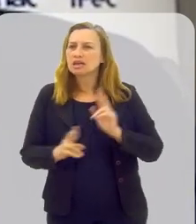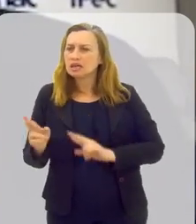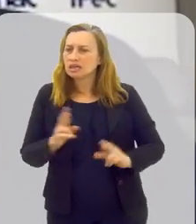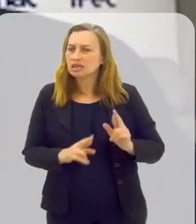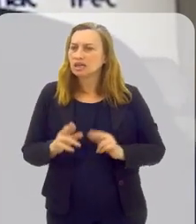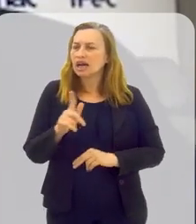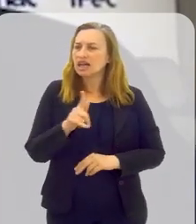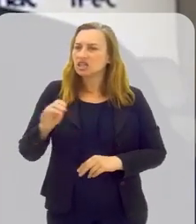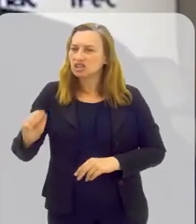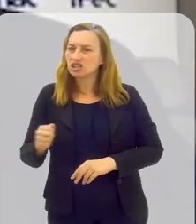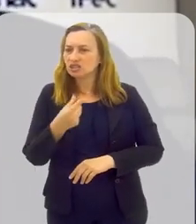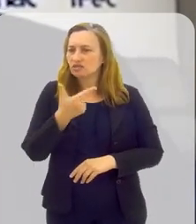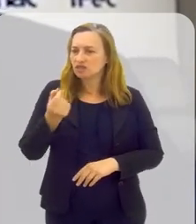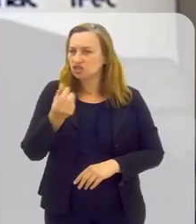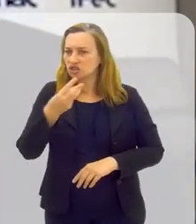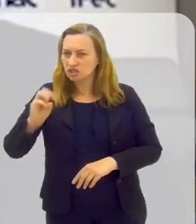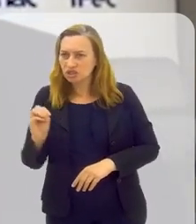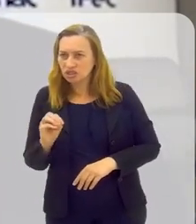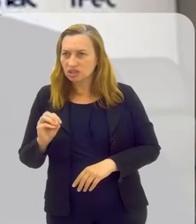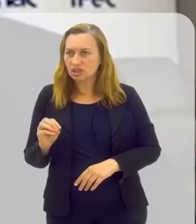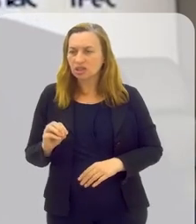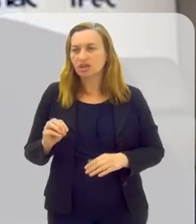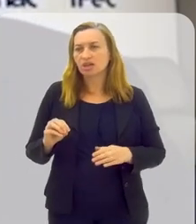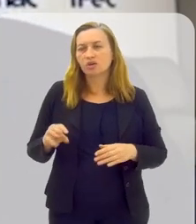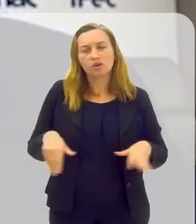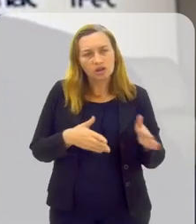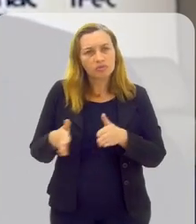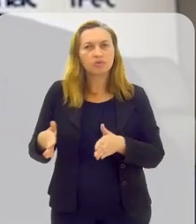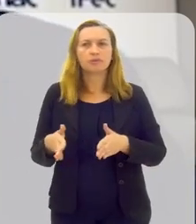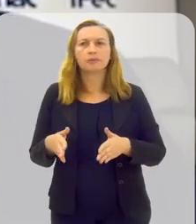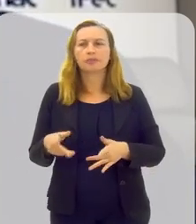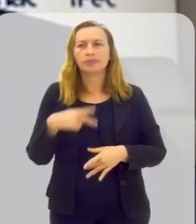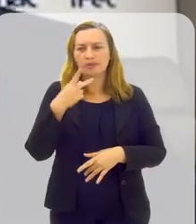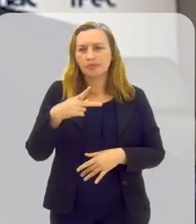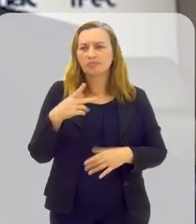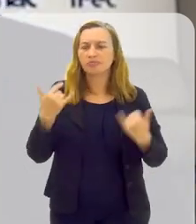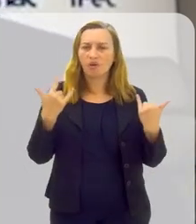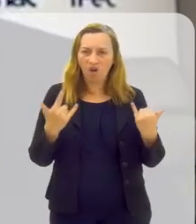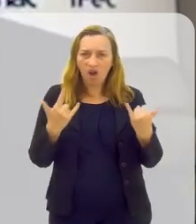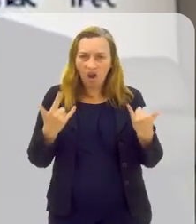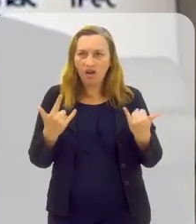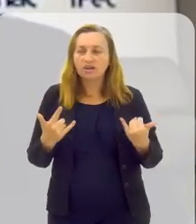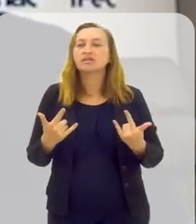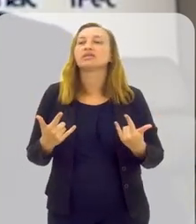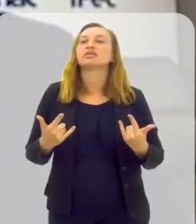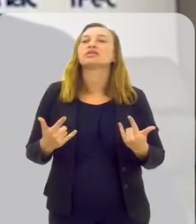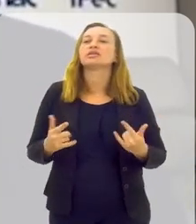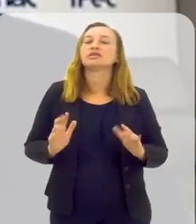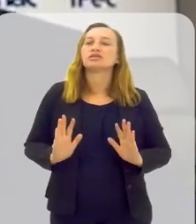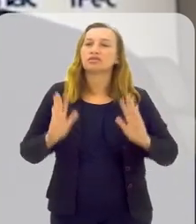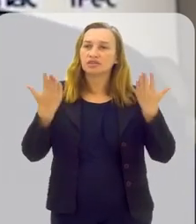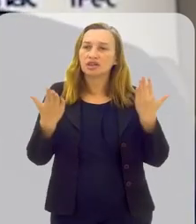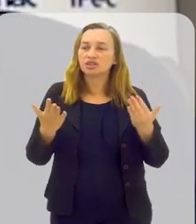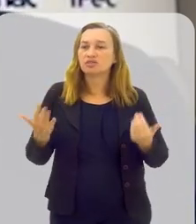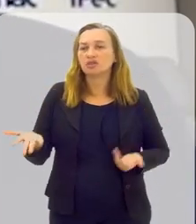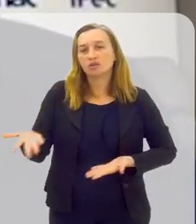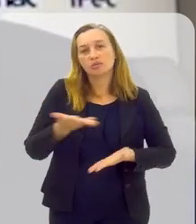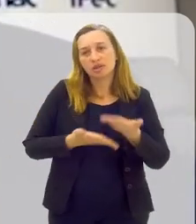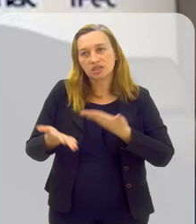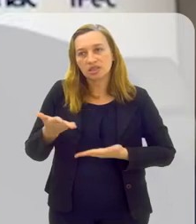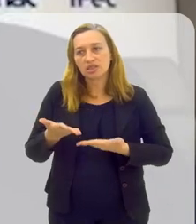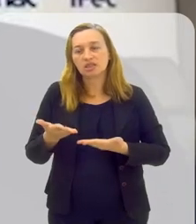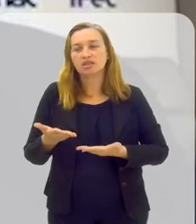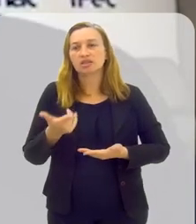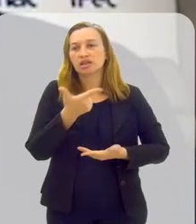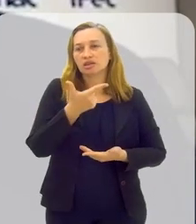Em relação à agenda 2030, ela é o nosso norte. A gente falamos do Rock in Rio e a gente firmou a parceria com o Rock in